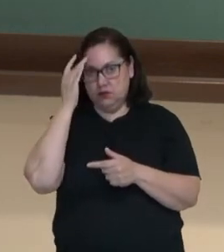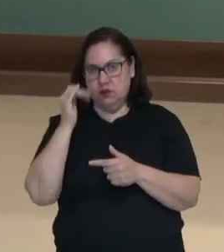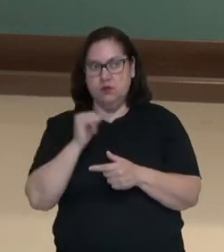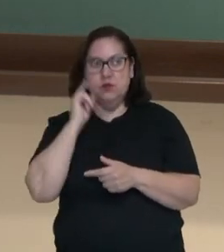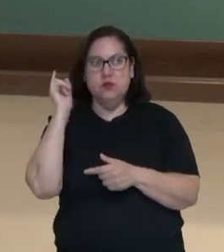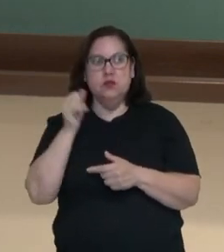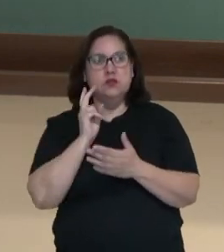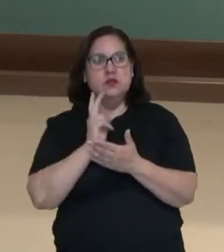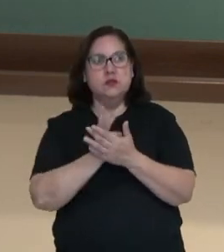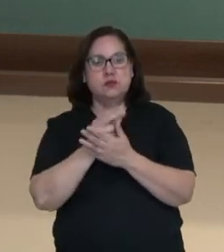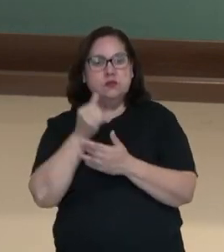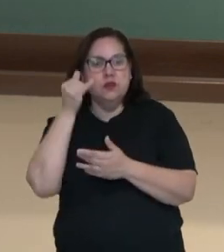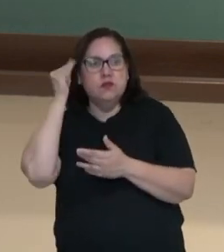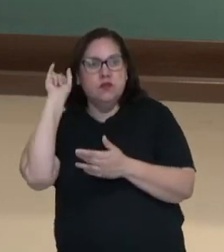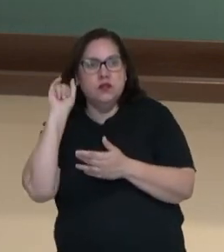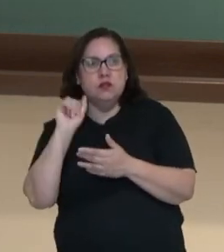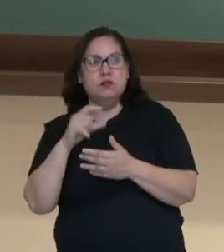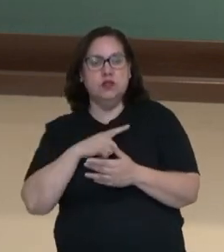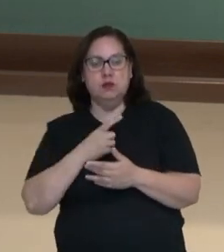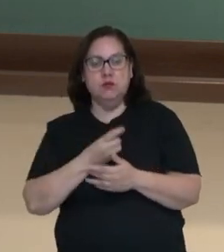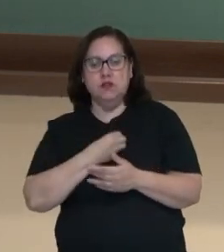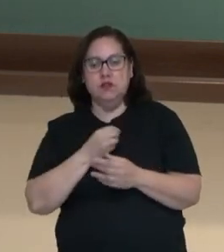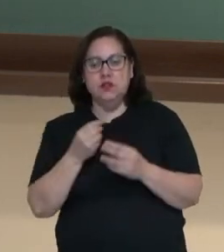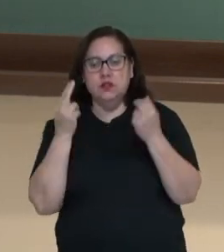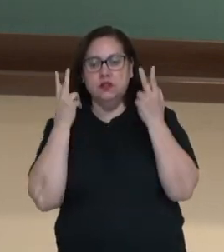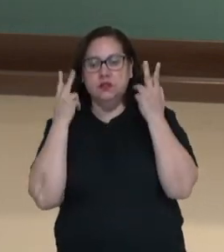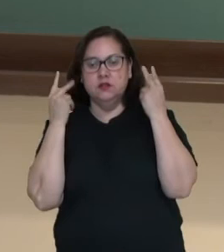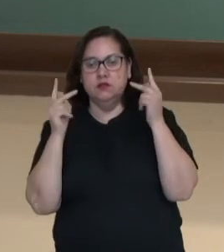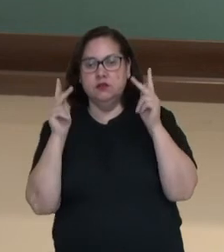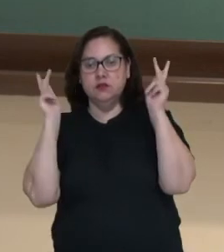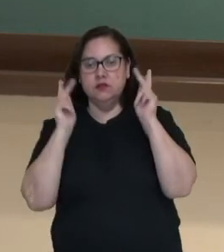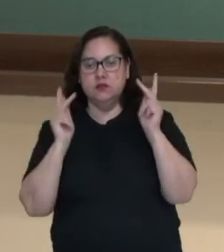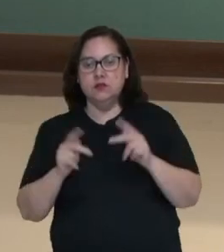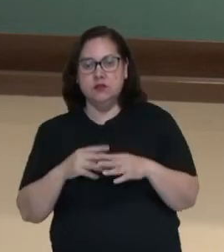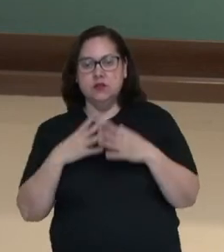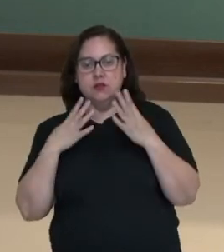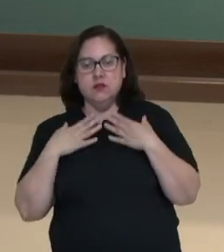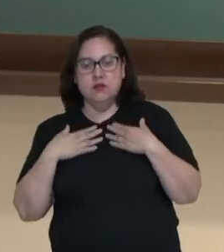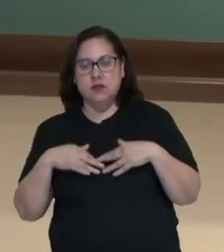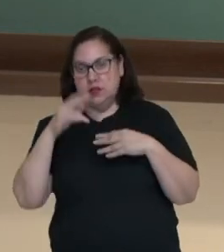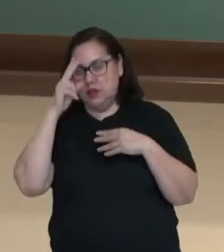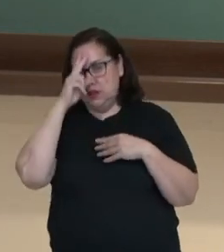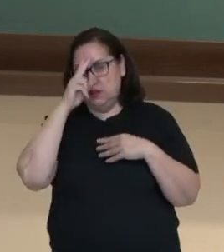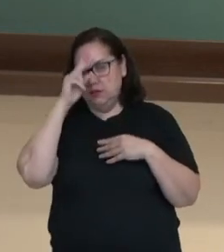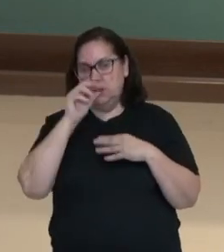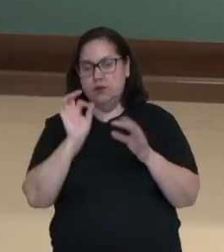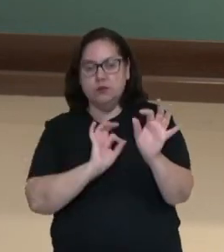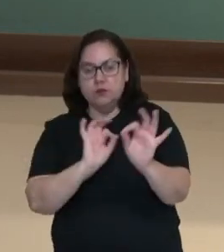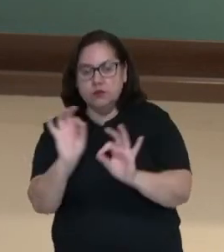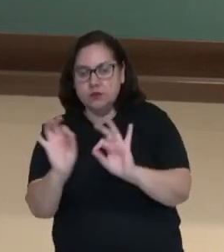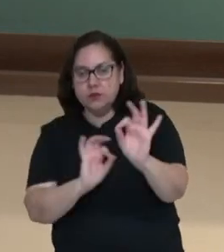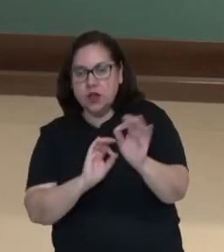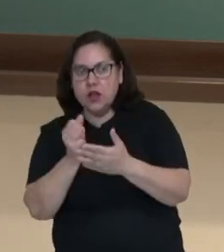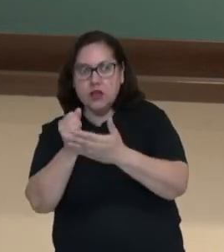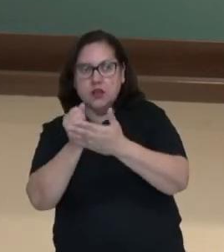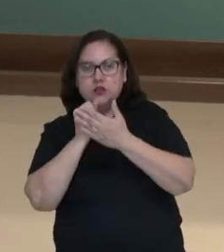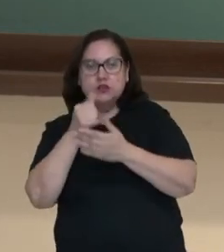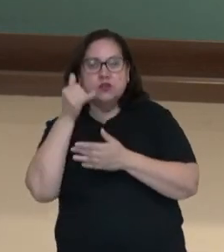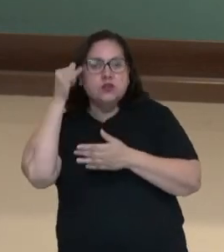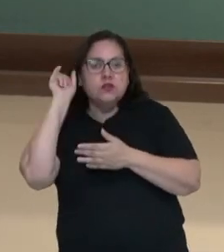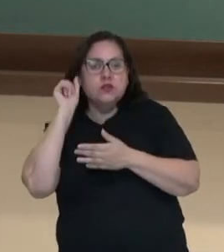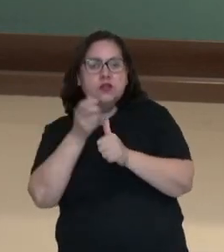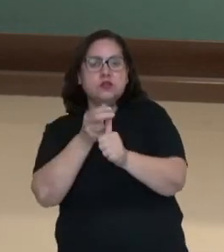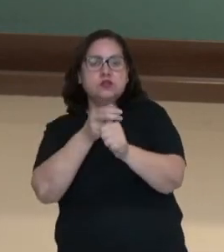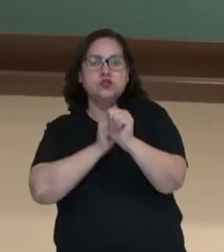sempre evitar o endividamento para ter uma vida tranquila e confortável. E lembrar que o planejamento ajuda a evitar o